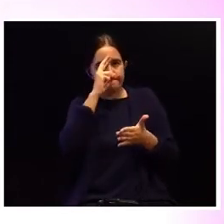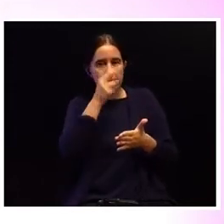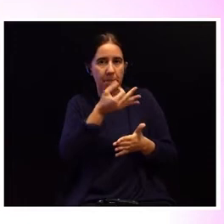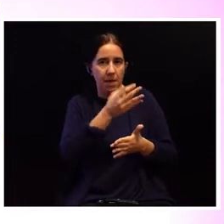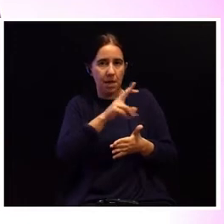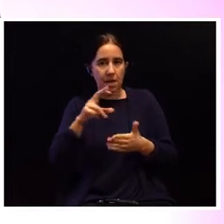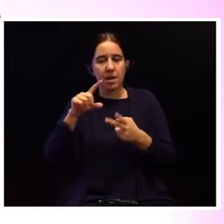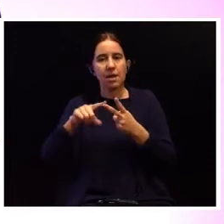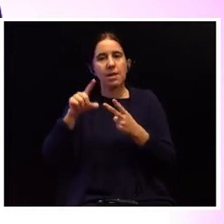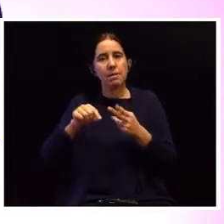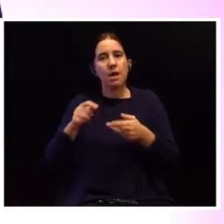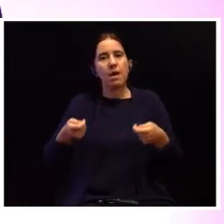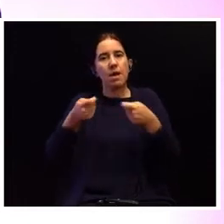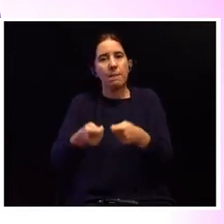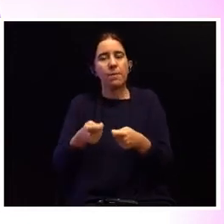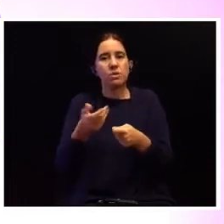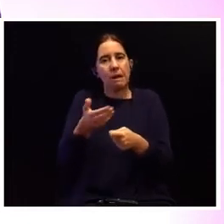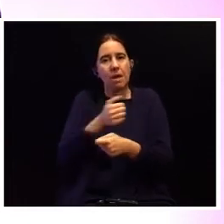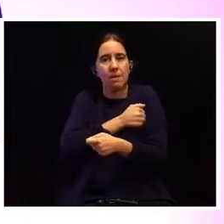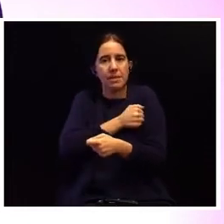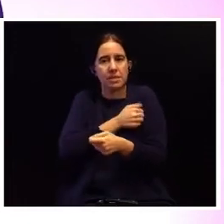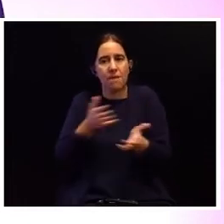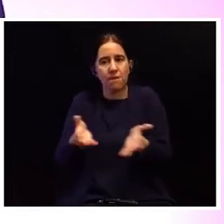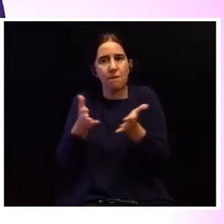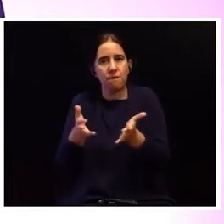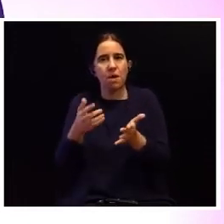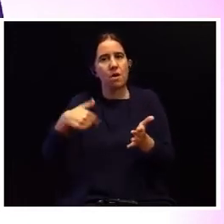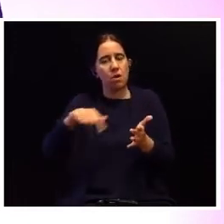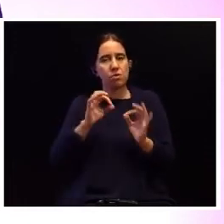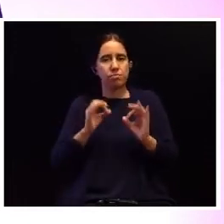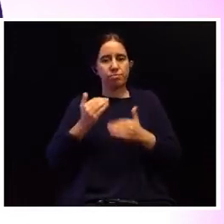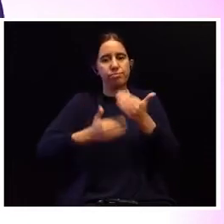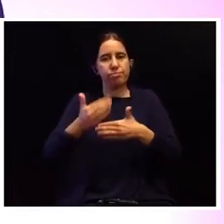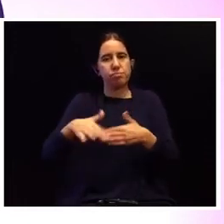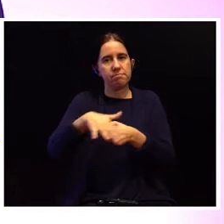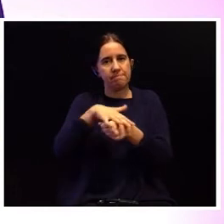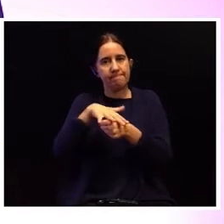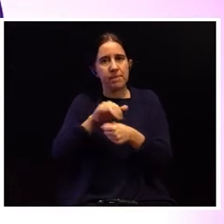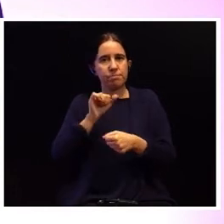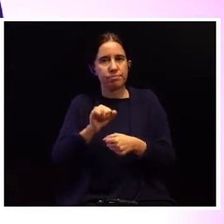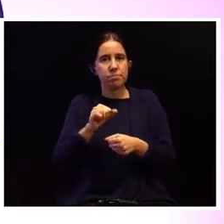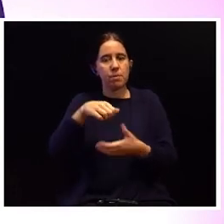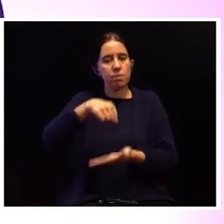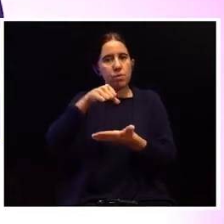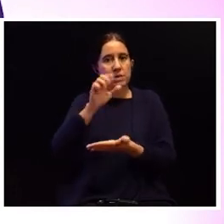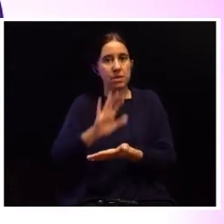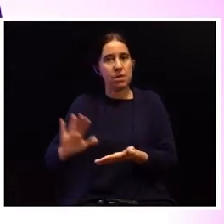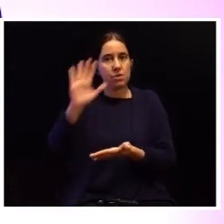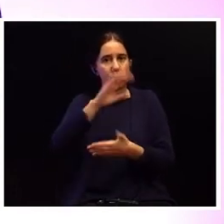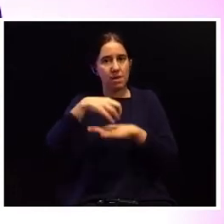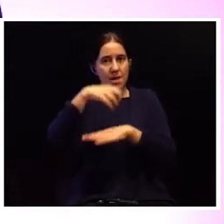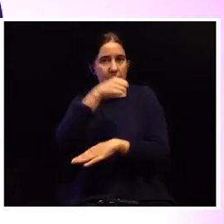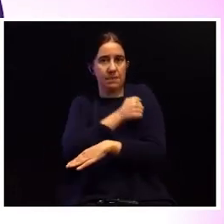aposta no domínio das soluções de habitação. Estamos intensamente a trabalhar no domínio da Bolsa Nacional de